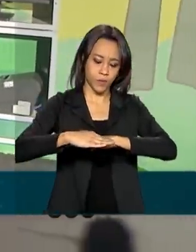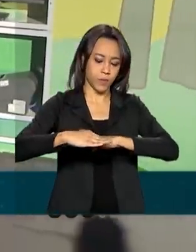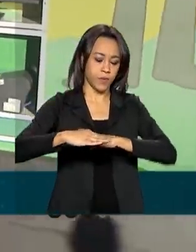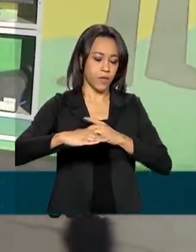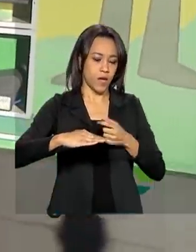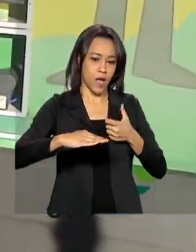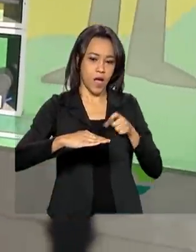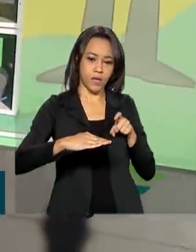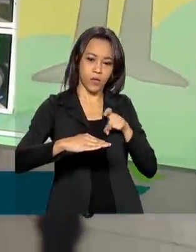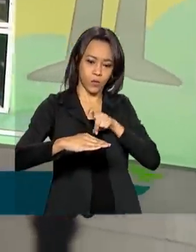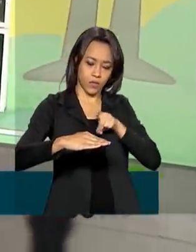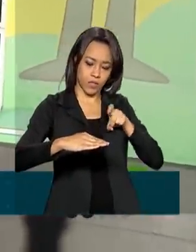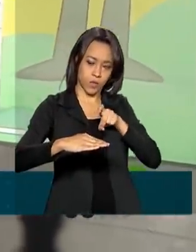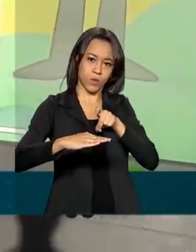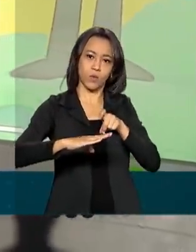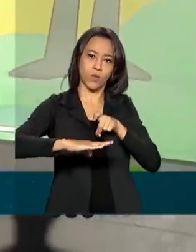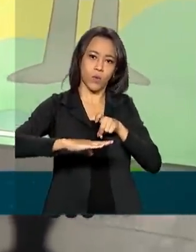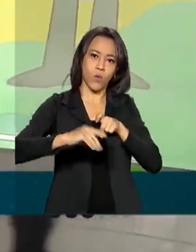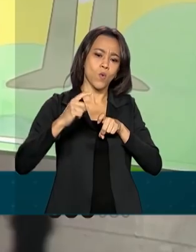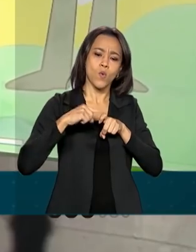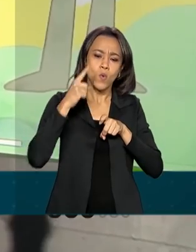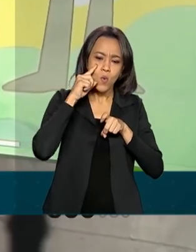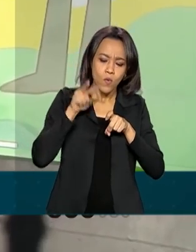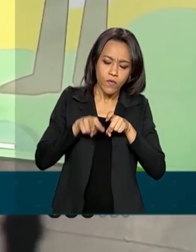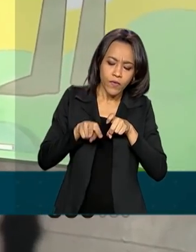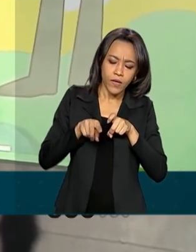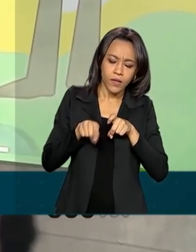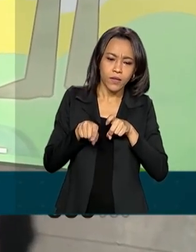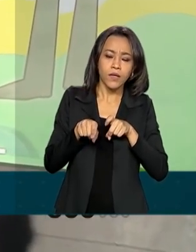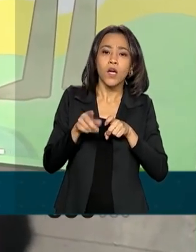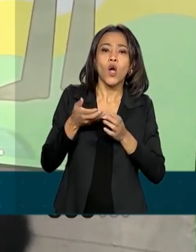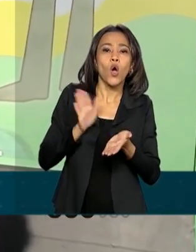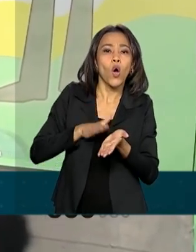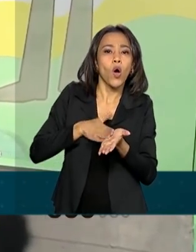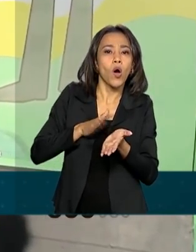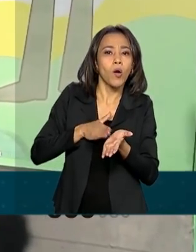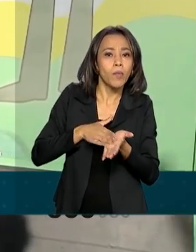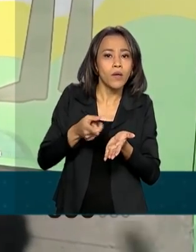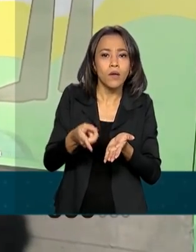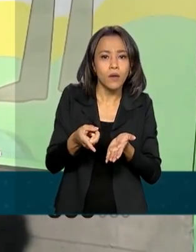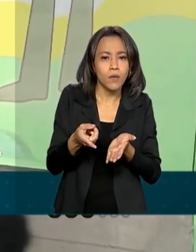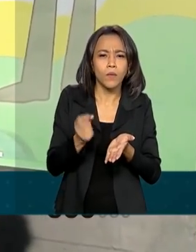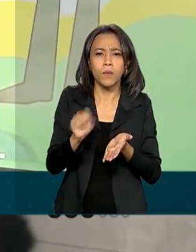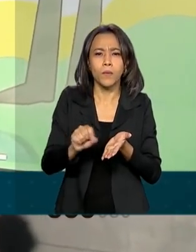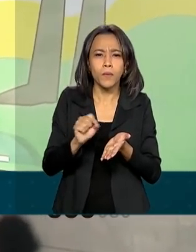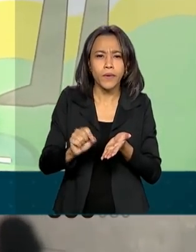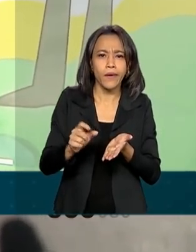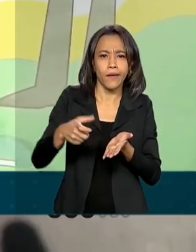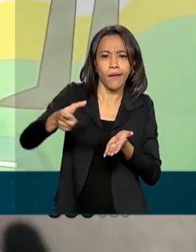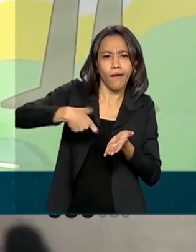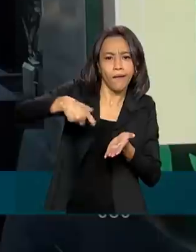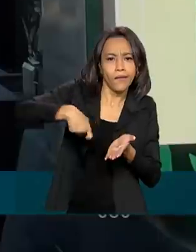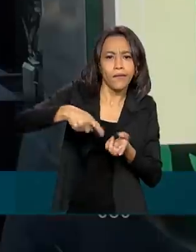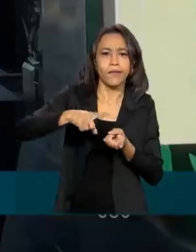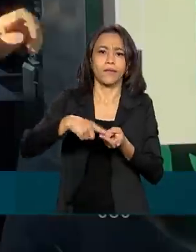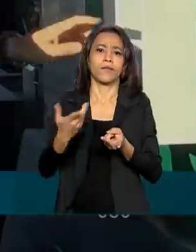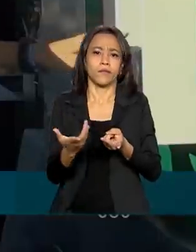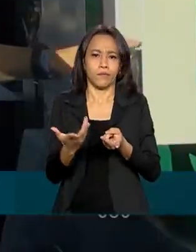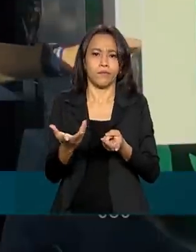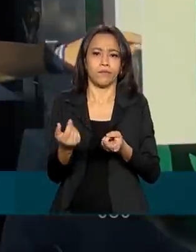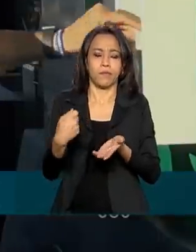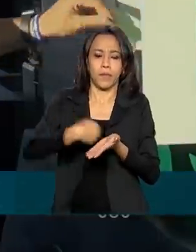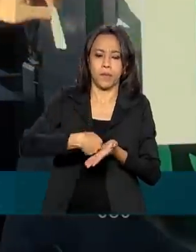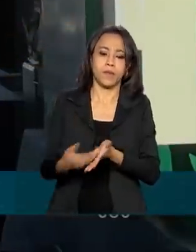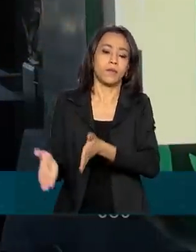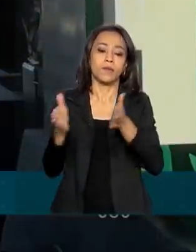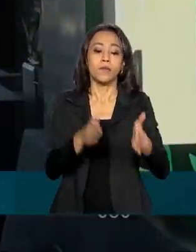sensores, que a partir de então habilita o processo de cobrança por cartão de crédito ou débito. Uma medida